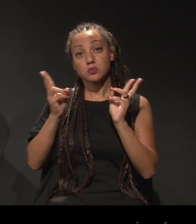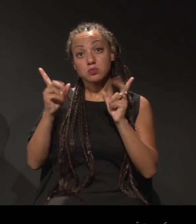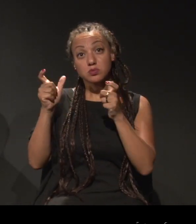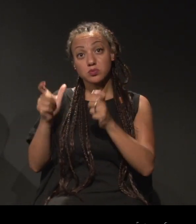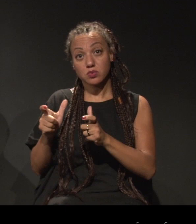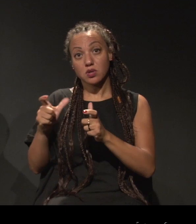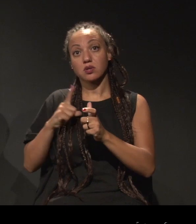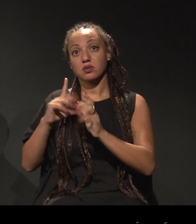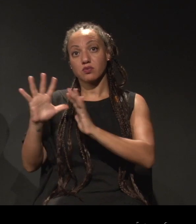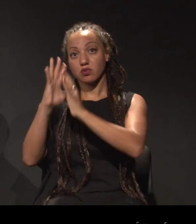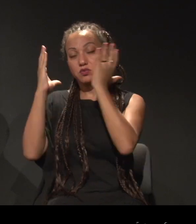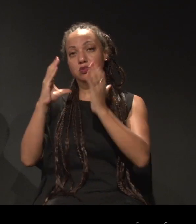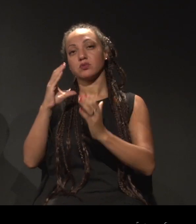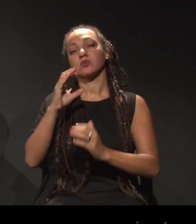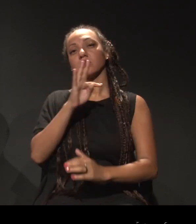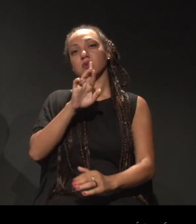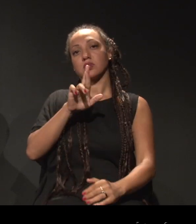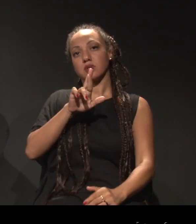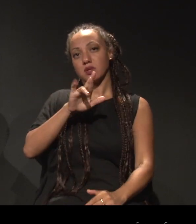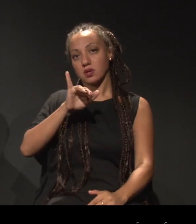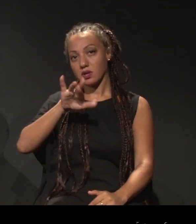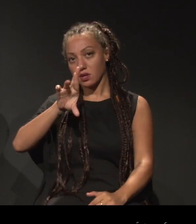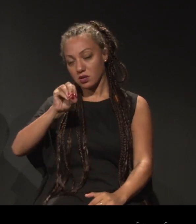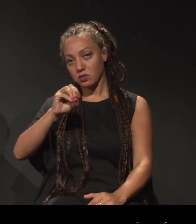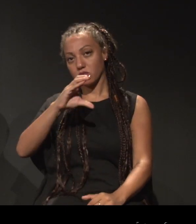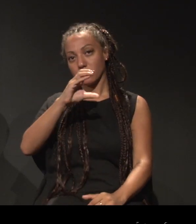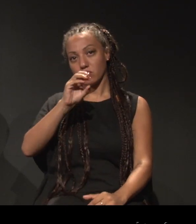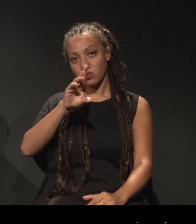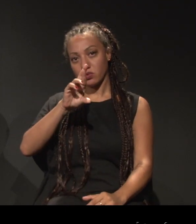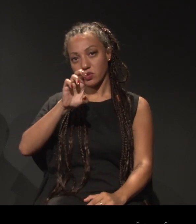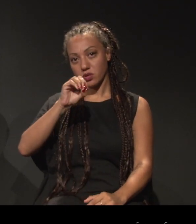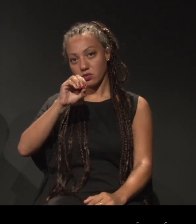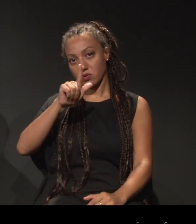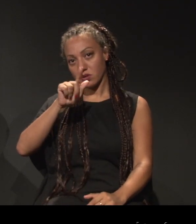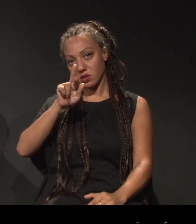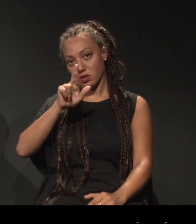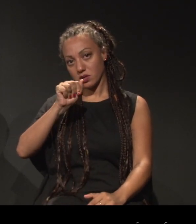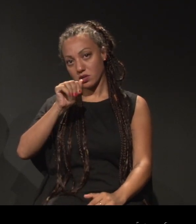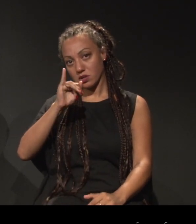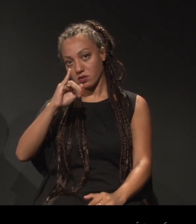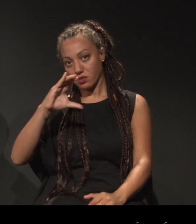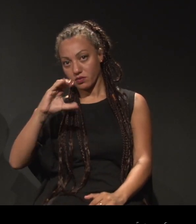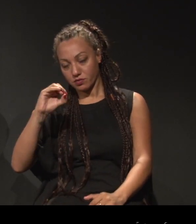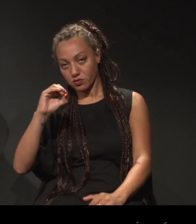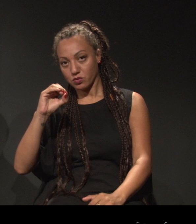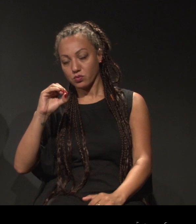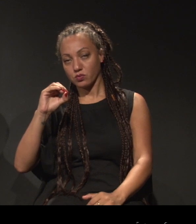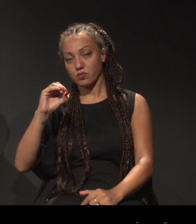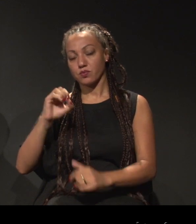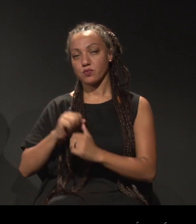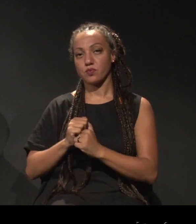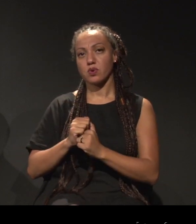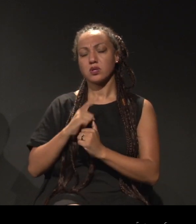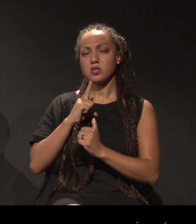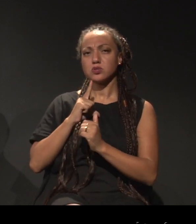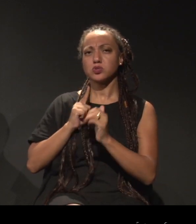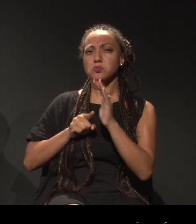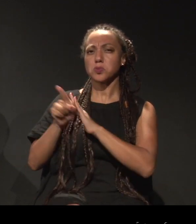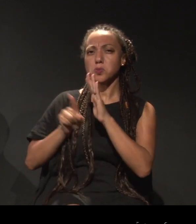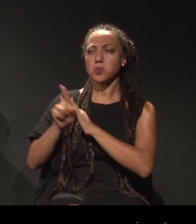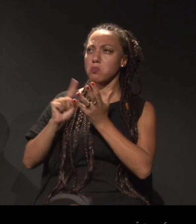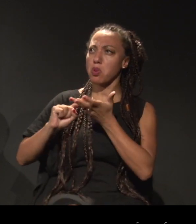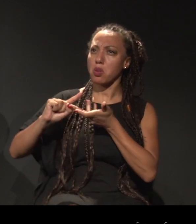onde aconteceu o evento do terreiro coreográfico. E levantamos muitas questões, e eu acredito que algumas são interessantes, eu